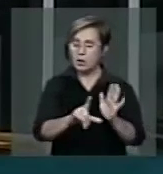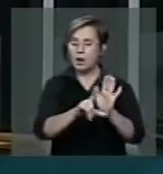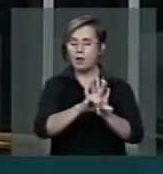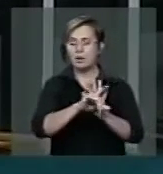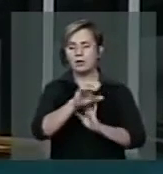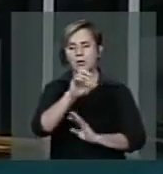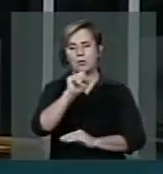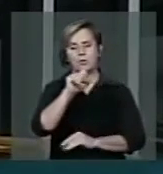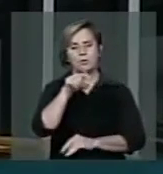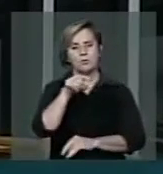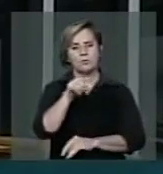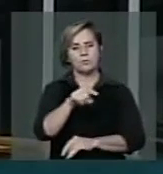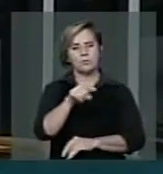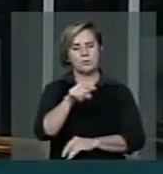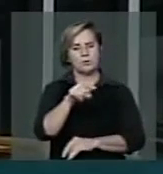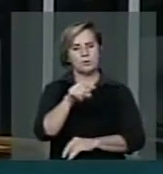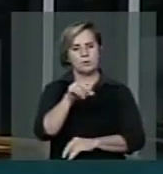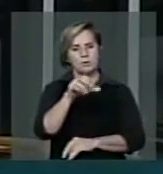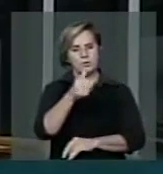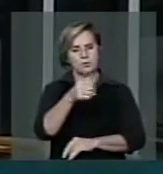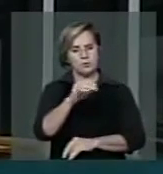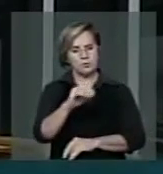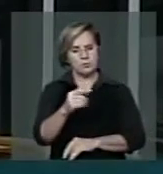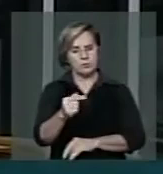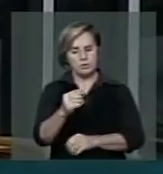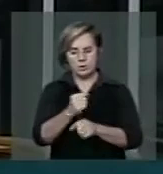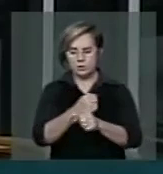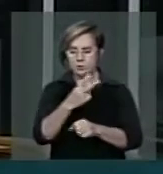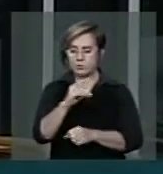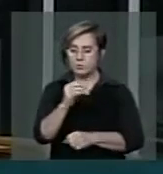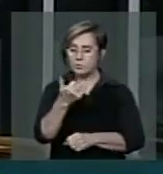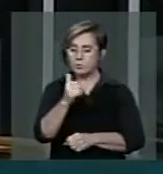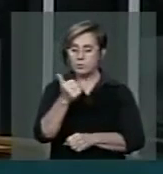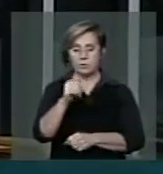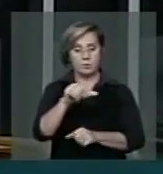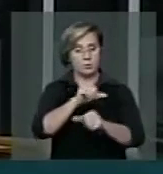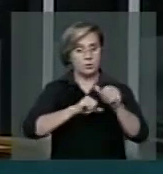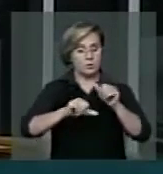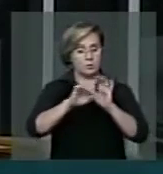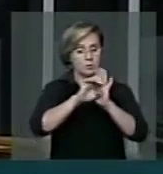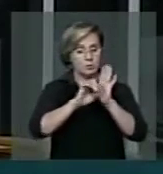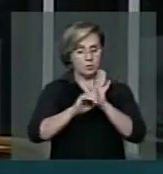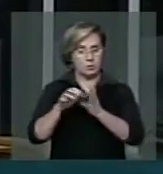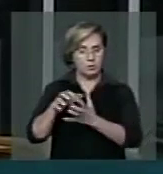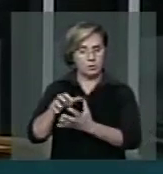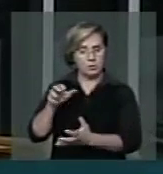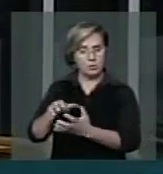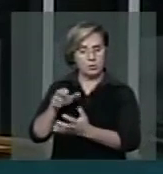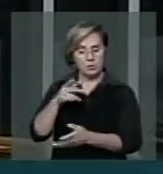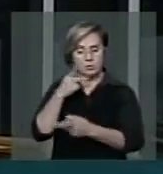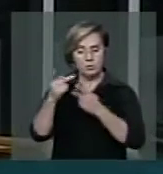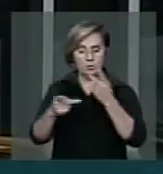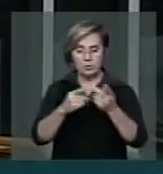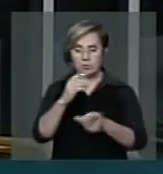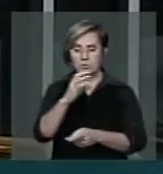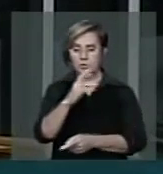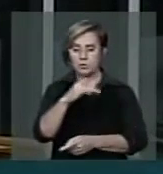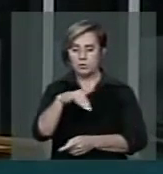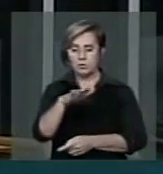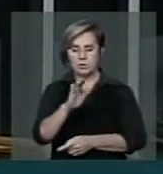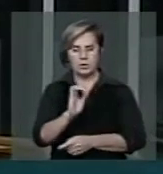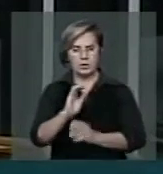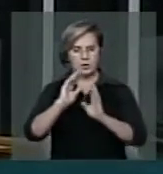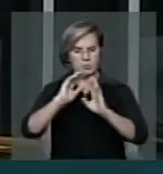8.107, de 2011, que atere o Estatuto do Idoso e tipifica o crime de